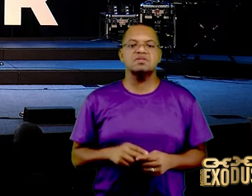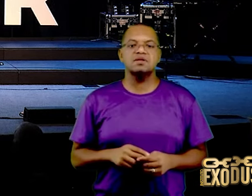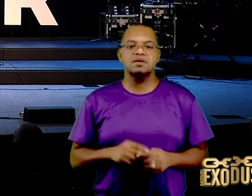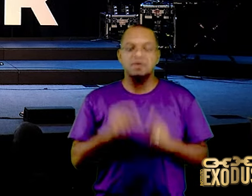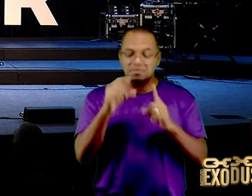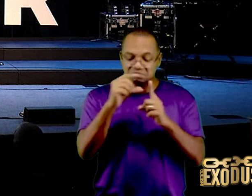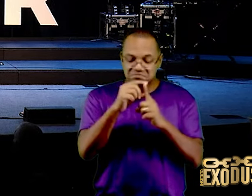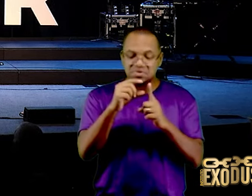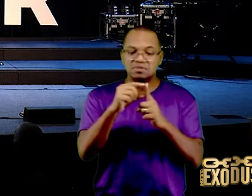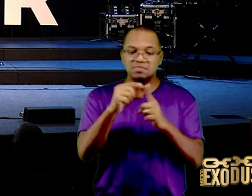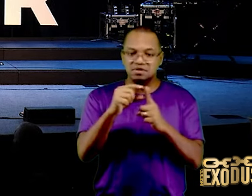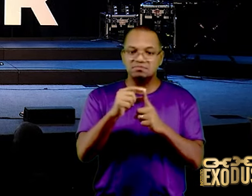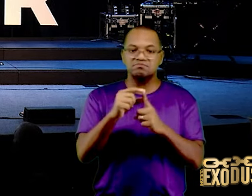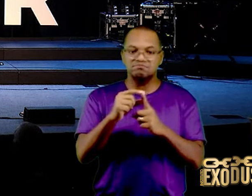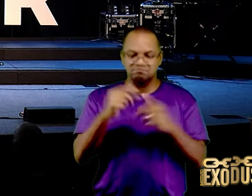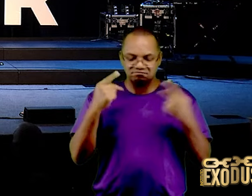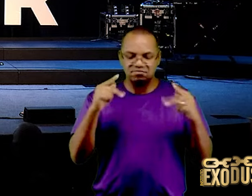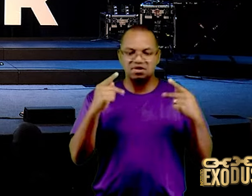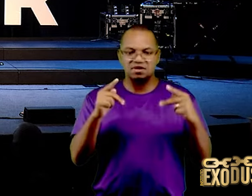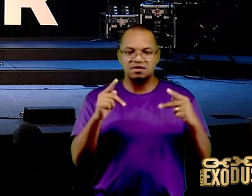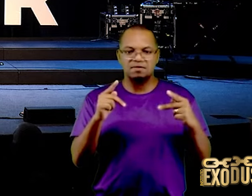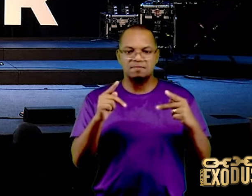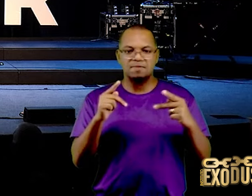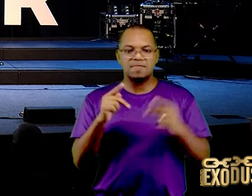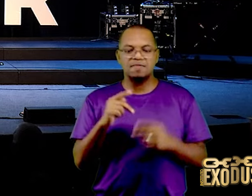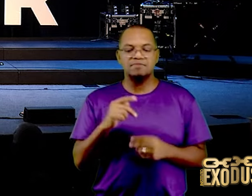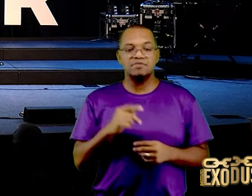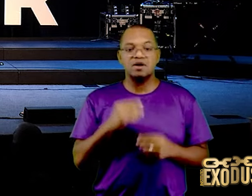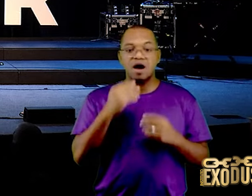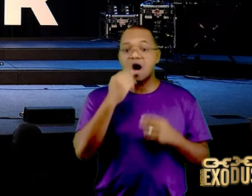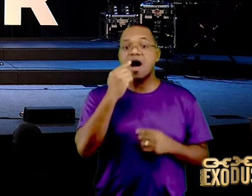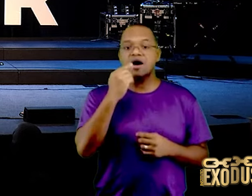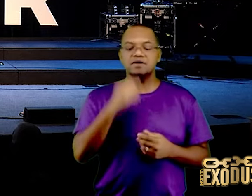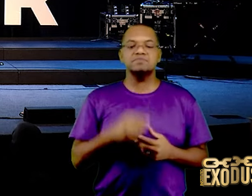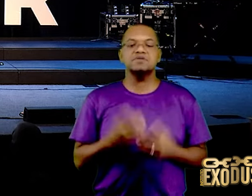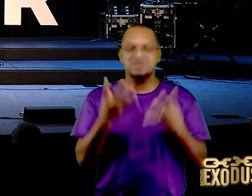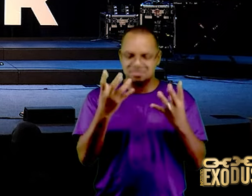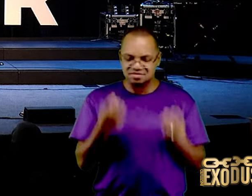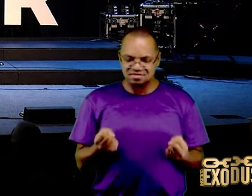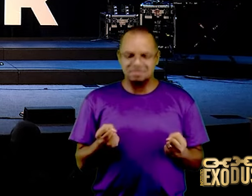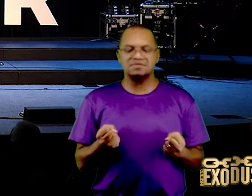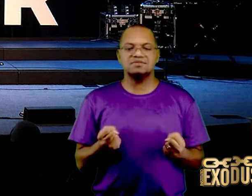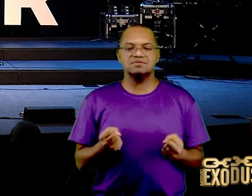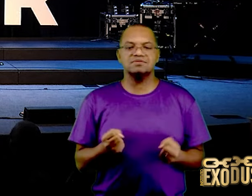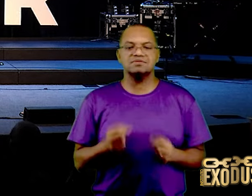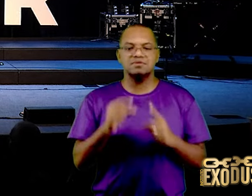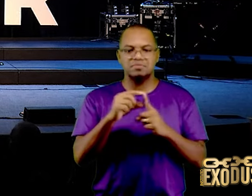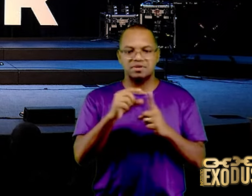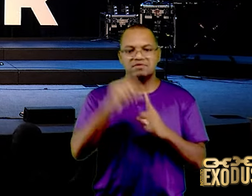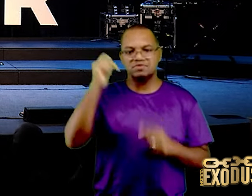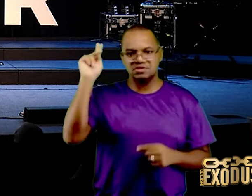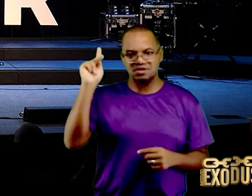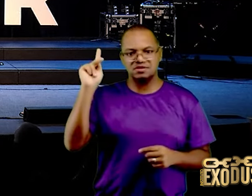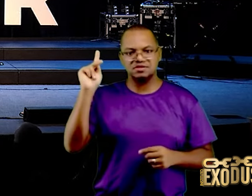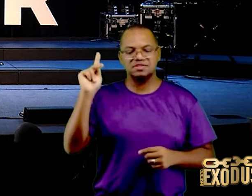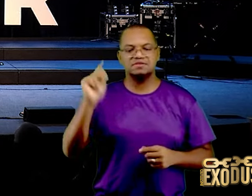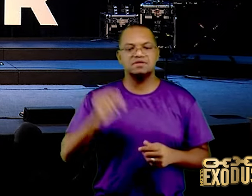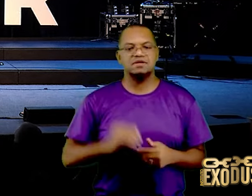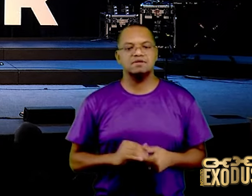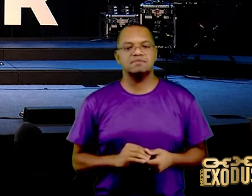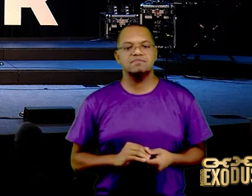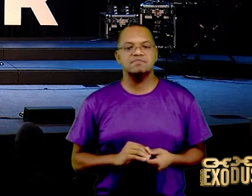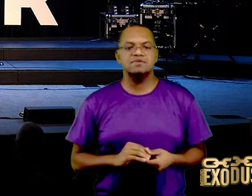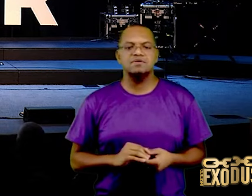colherzinha na boca assim, abre a boca neném, só que essa palavra aqui, ela tem que funcionar,